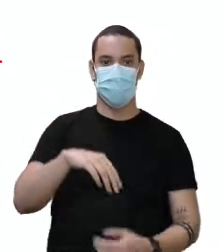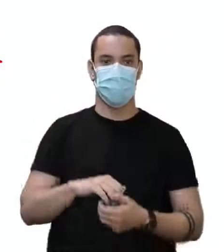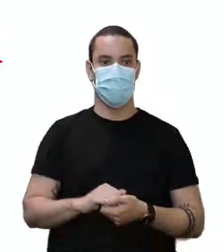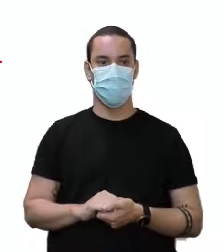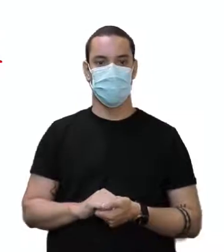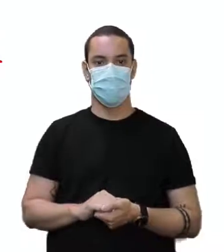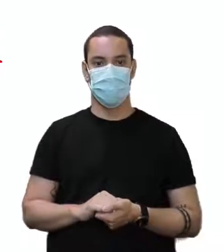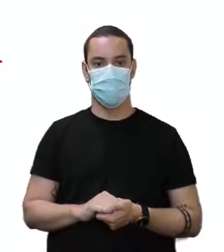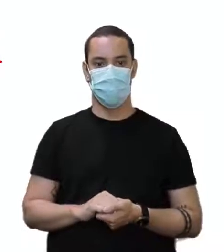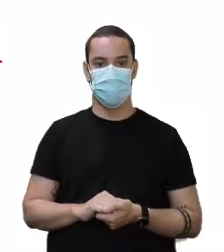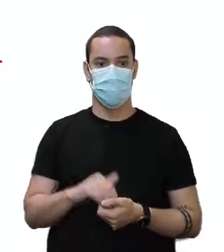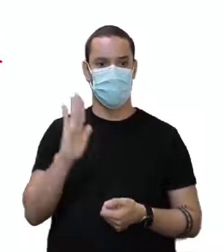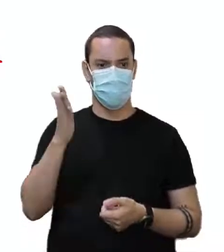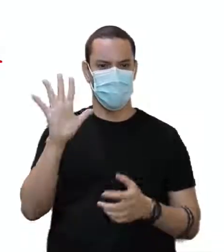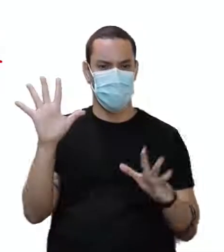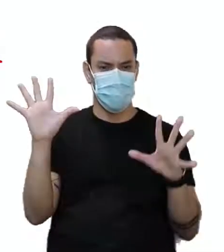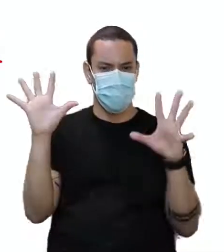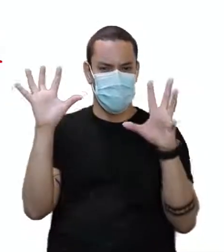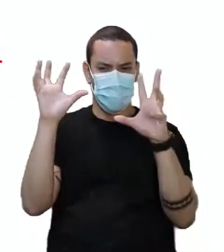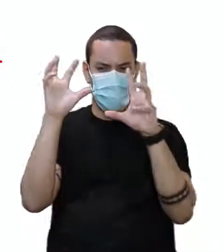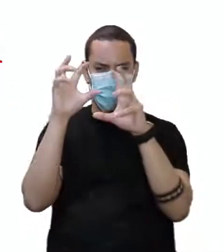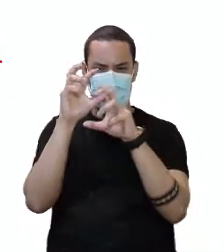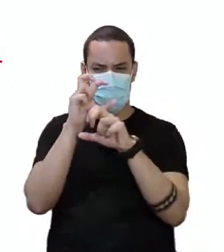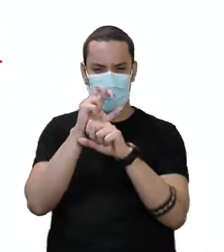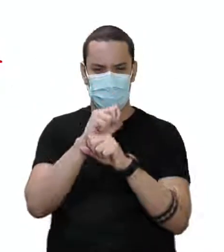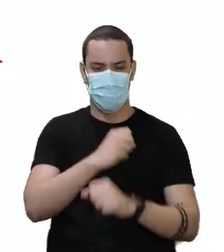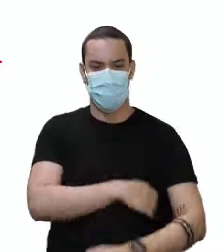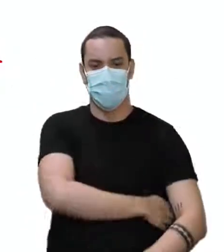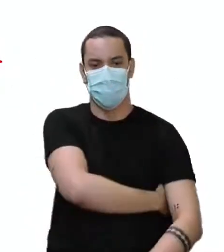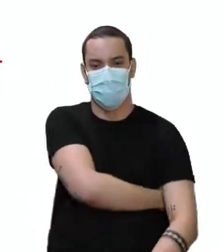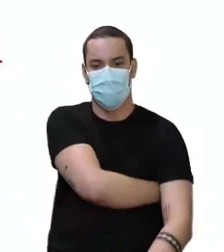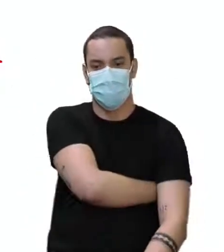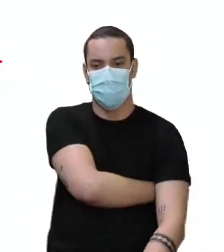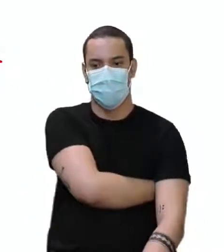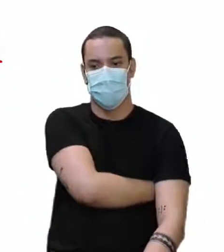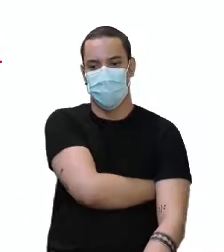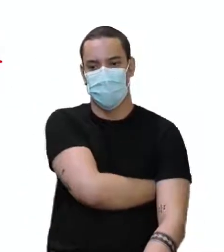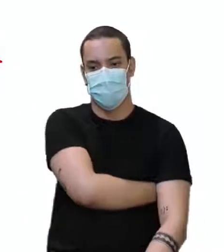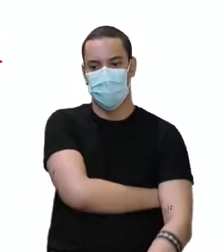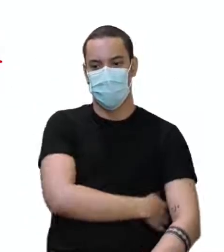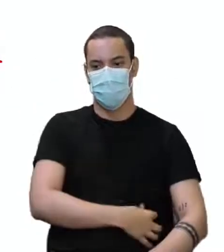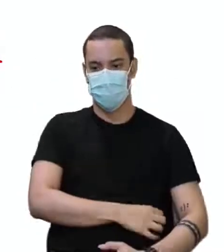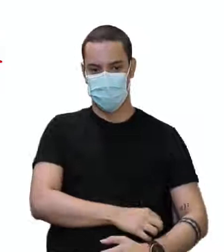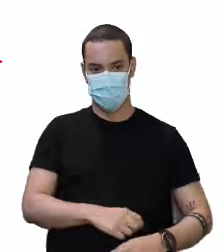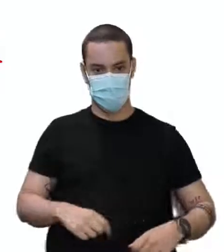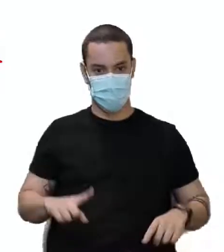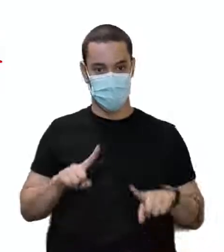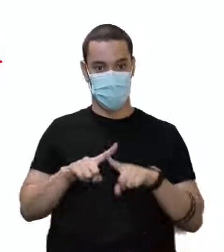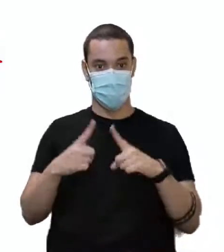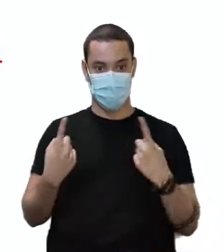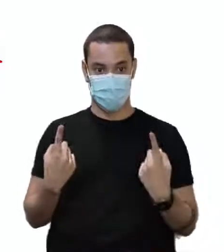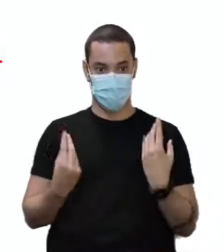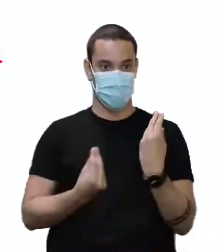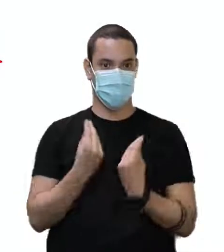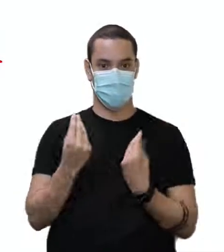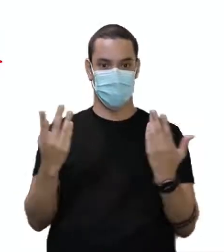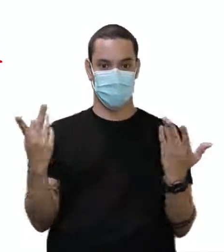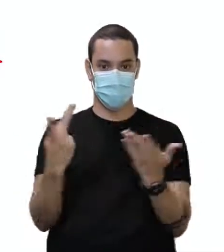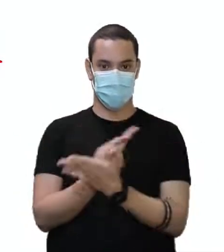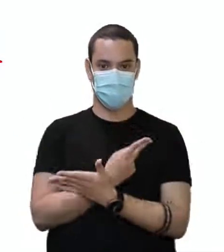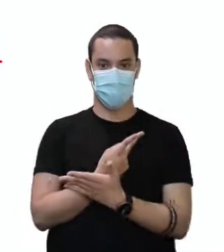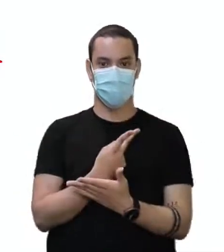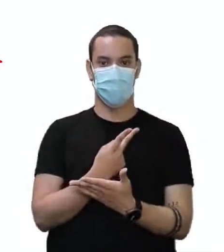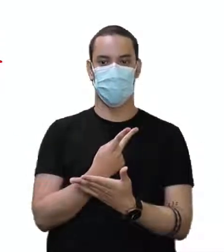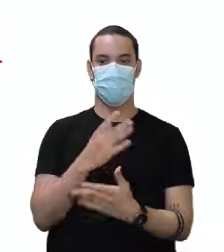Da noite. 6h45 já está até escuro, né Tite? Já está escuro então é noite. My parents were cooking, cooking.